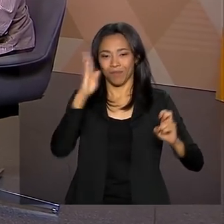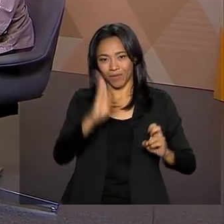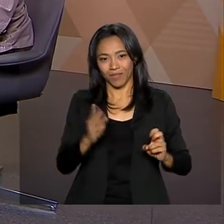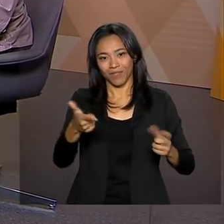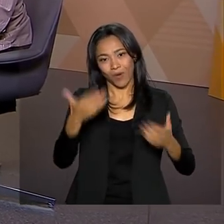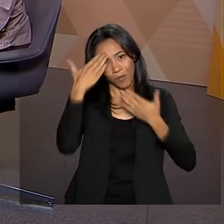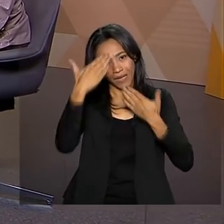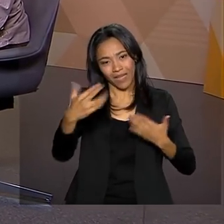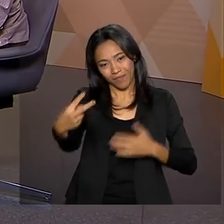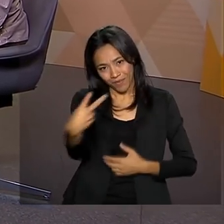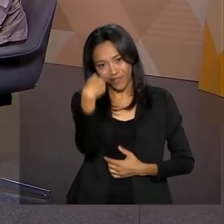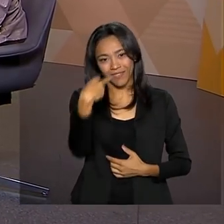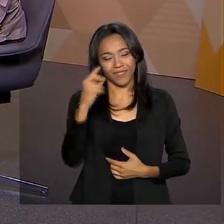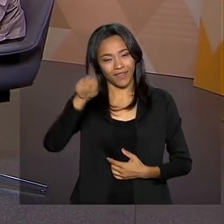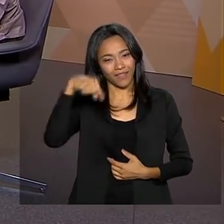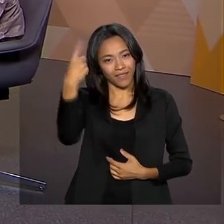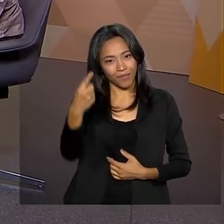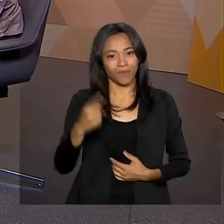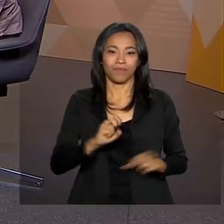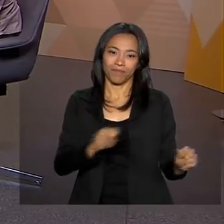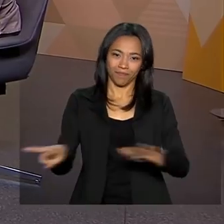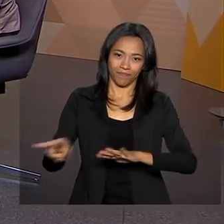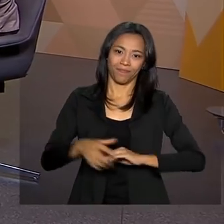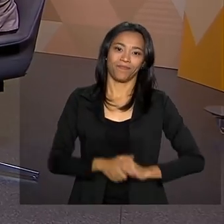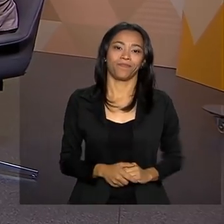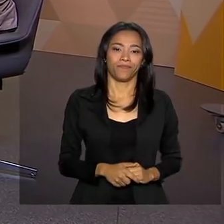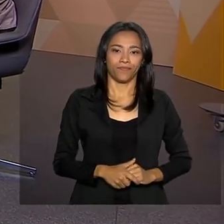Obrigado pela companhia e até a próxima semana.